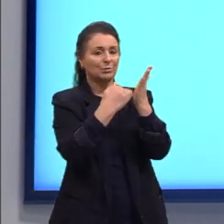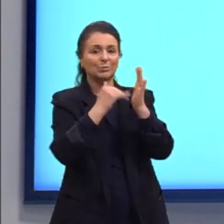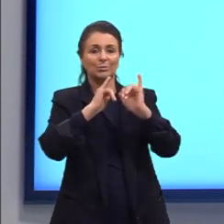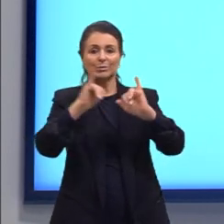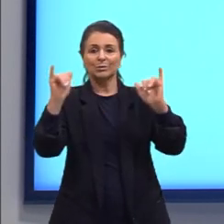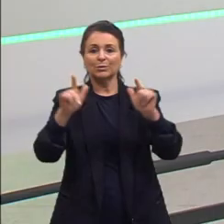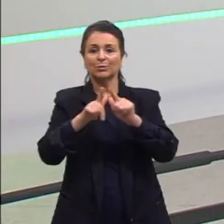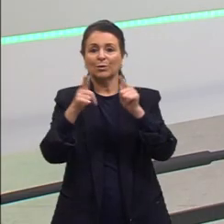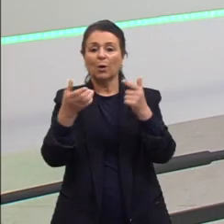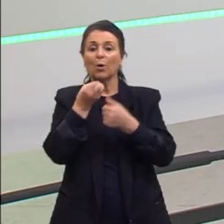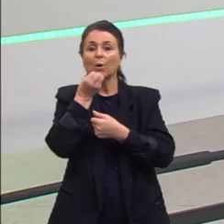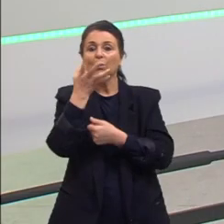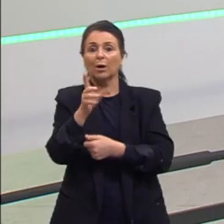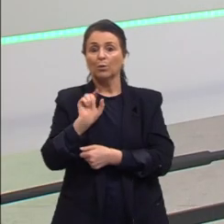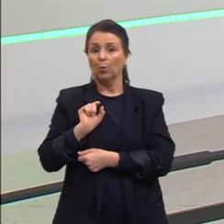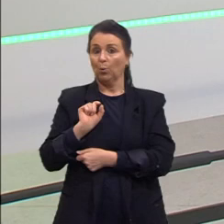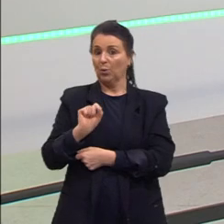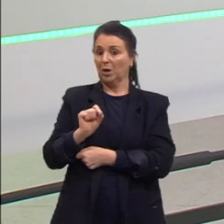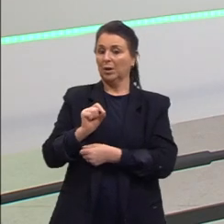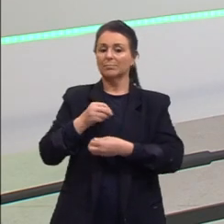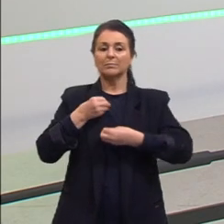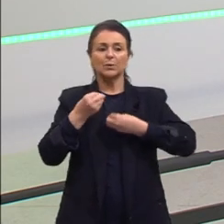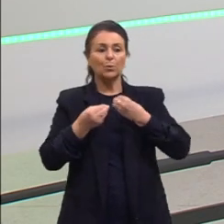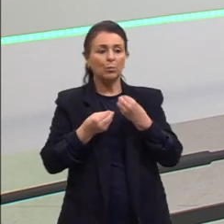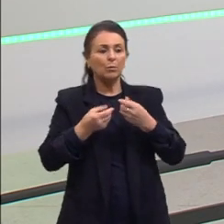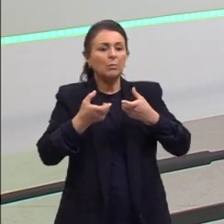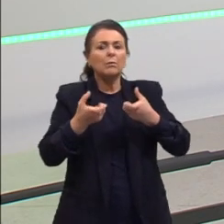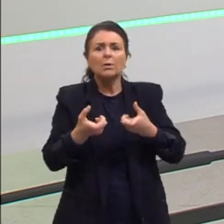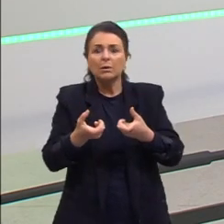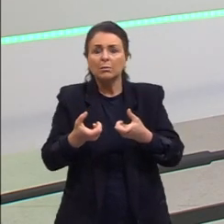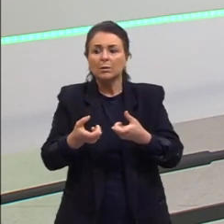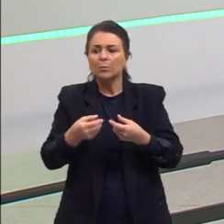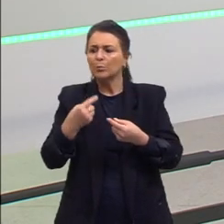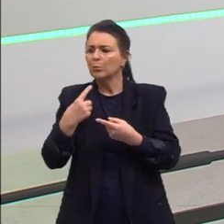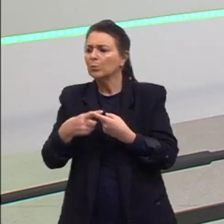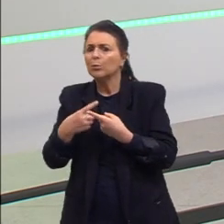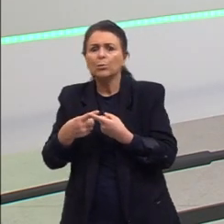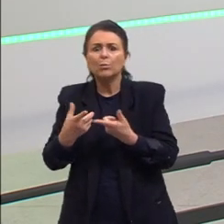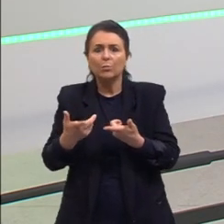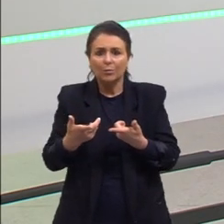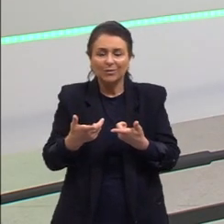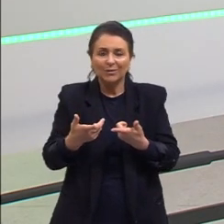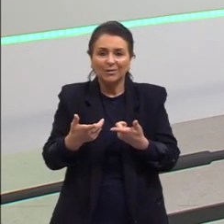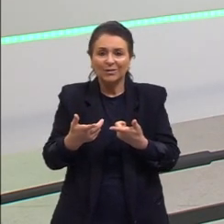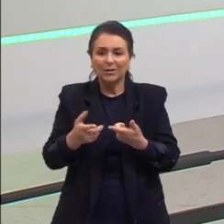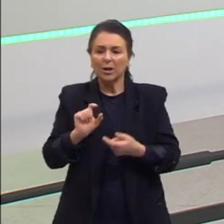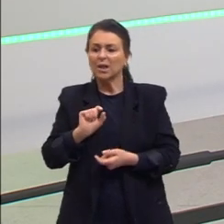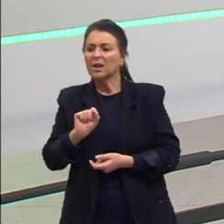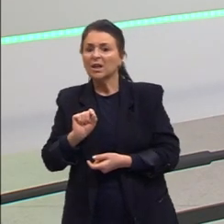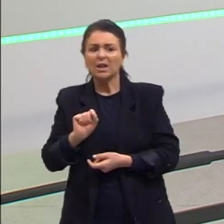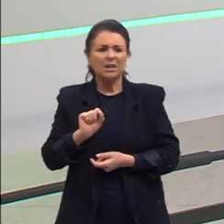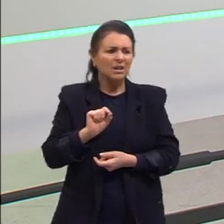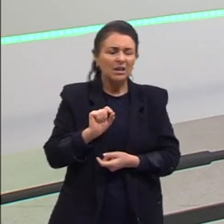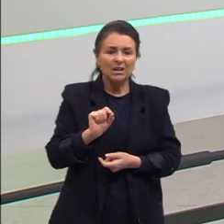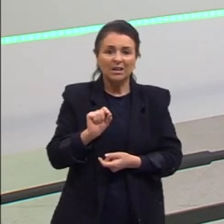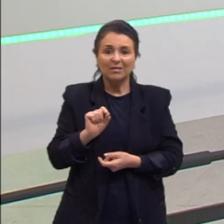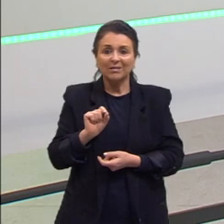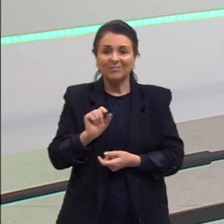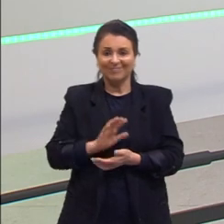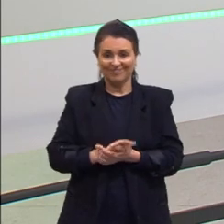contando o que, como, quando aconteceu aquele fato e também com quem ele aconteceu.